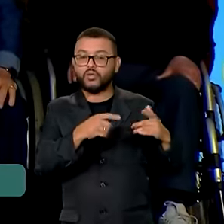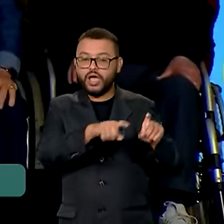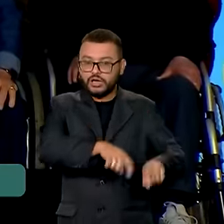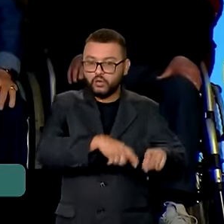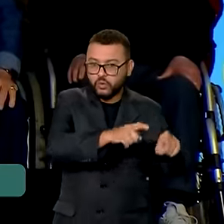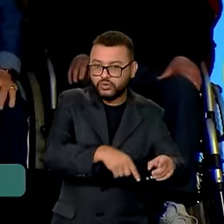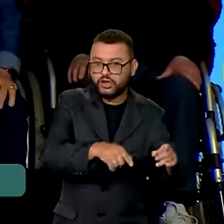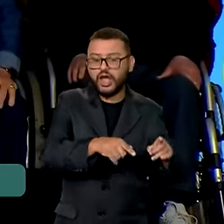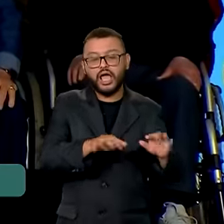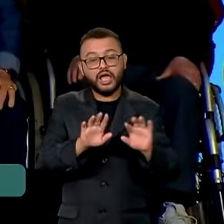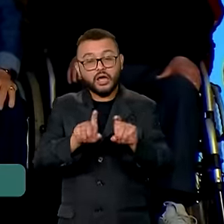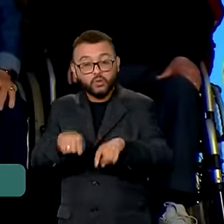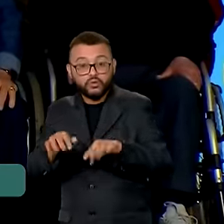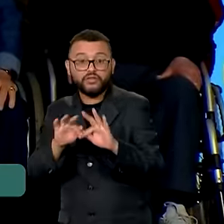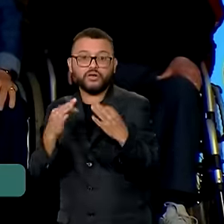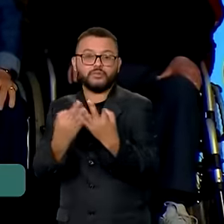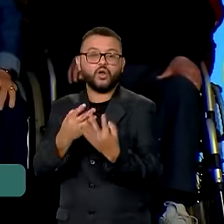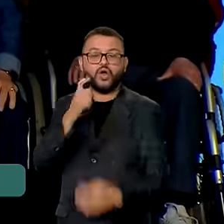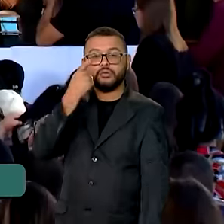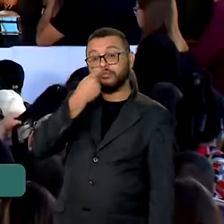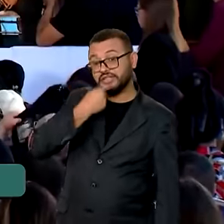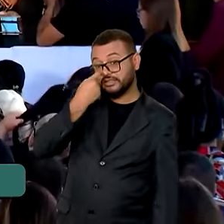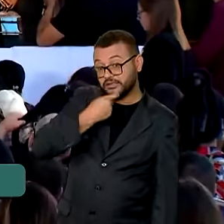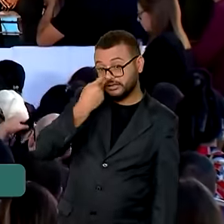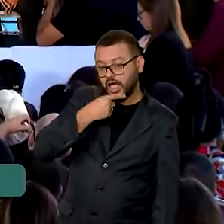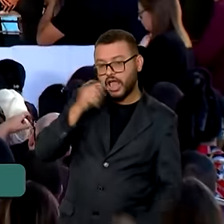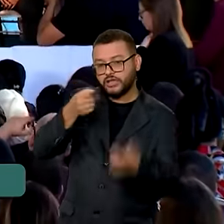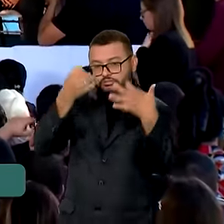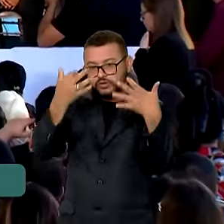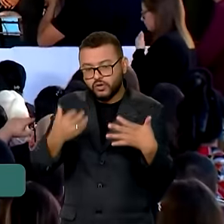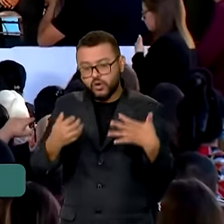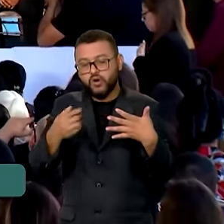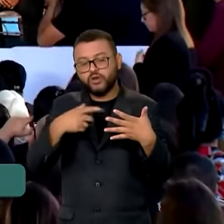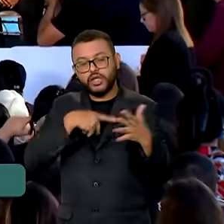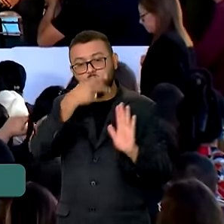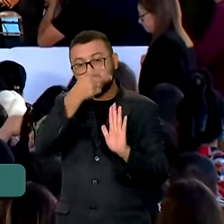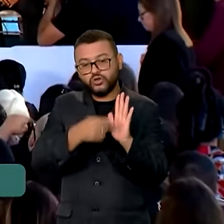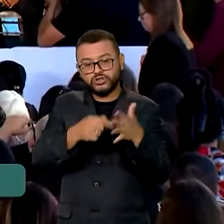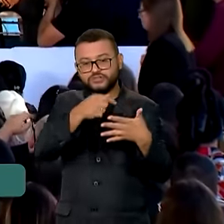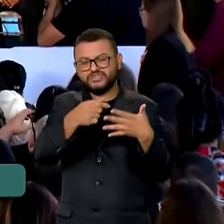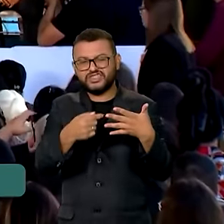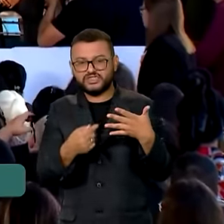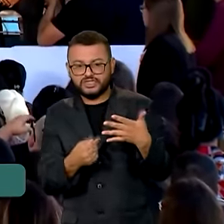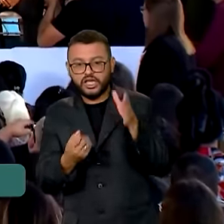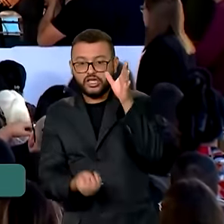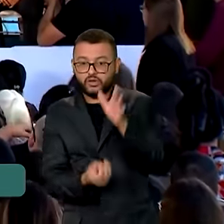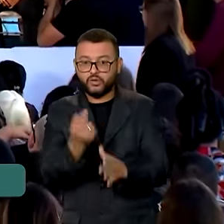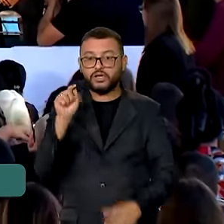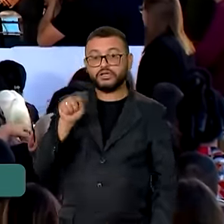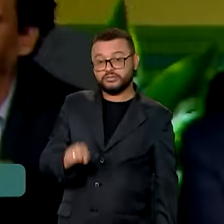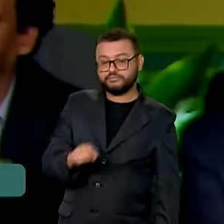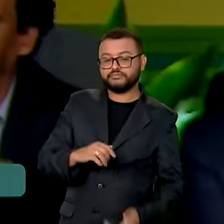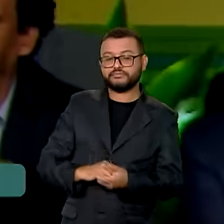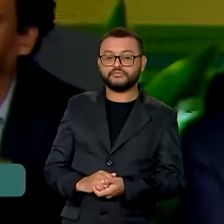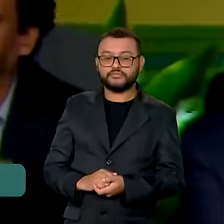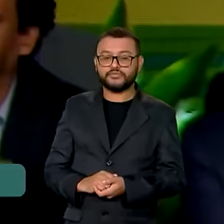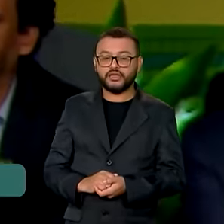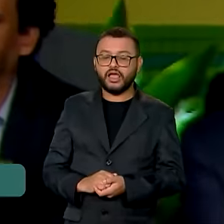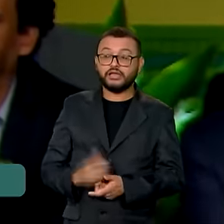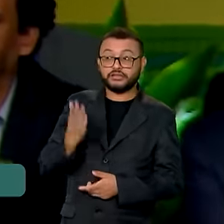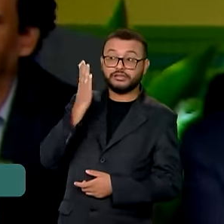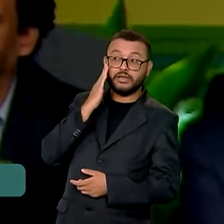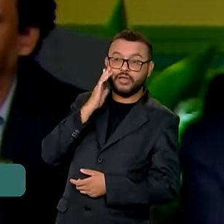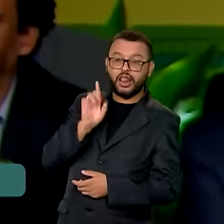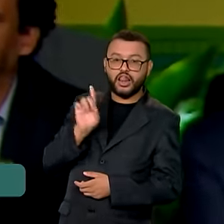e Agricultura Familiar, Paulo Teixeira, destacou os projetos desenvolvidos na universidade. Ali do